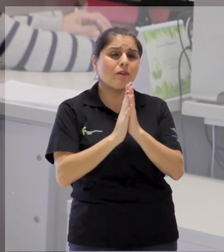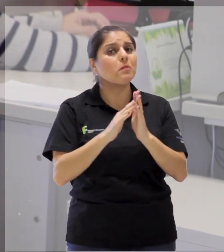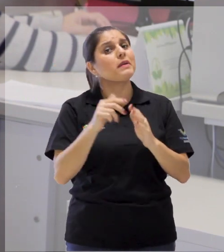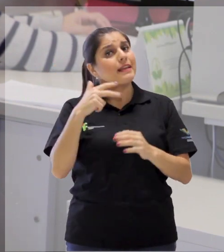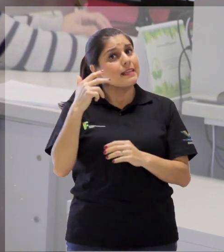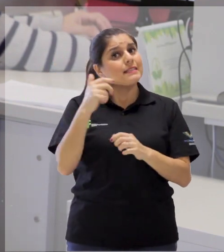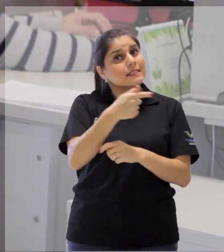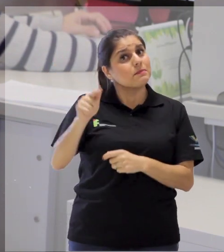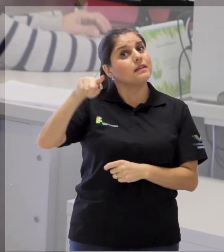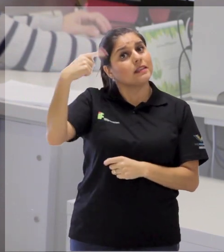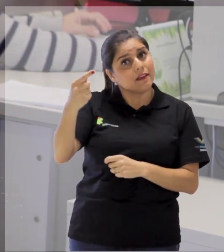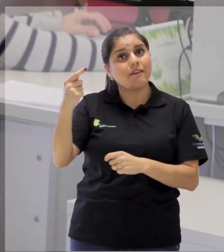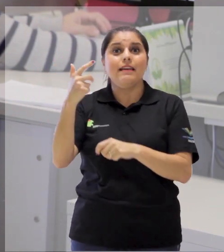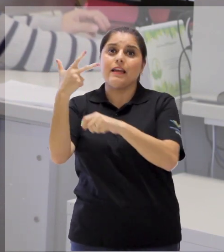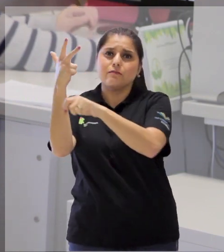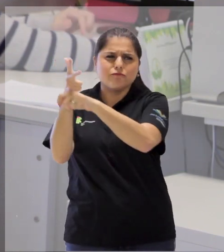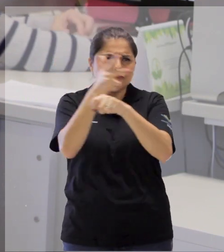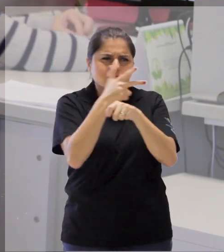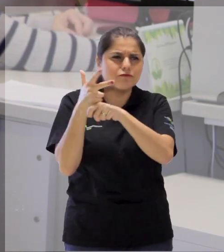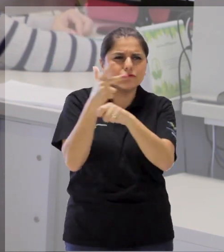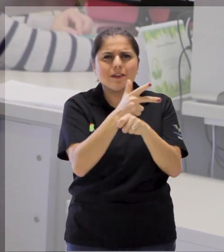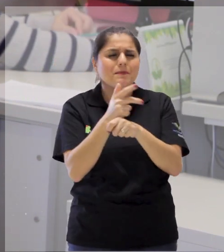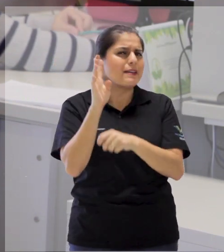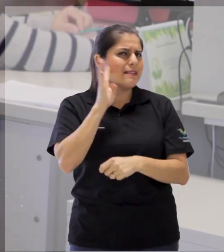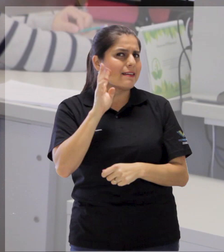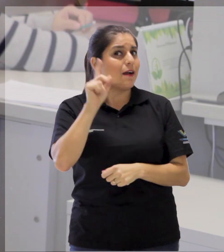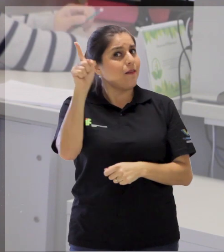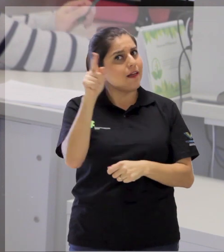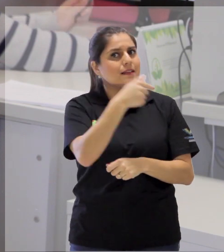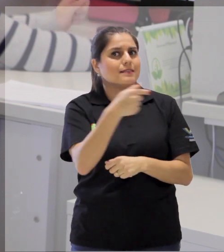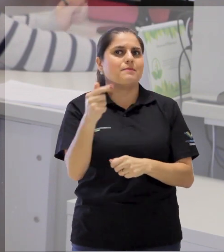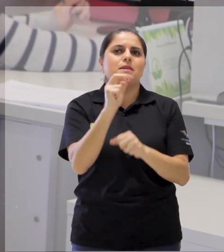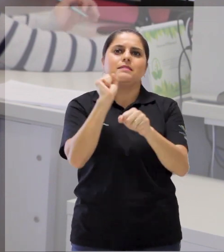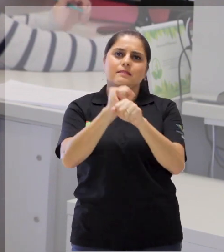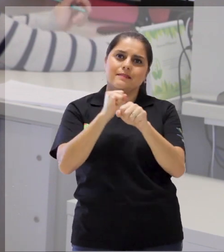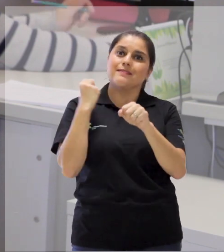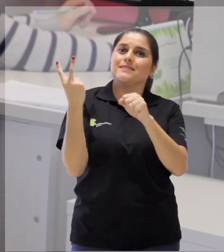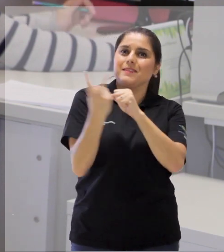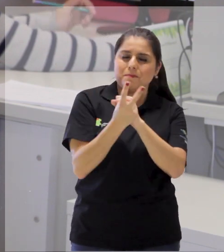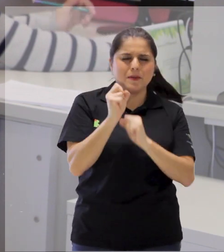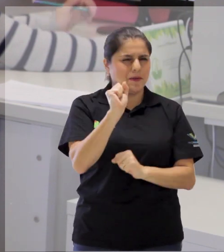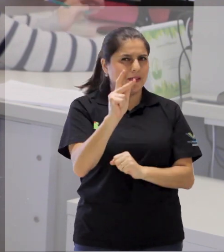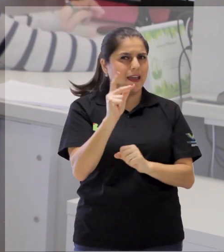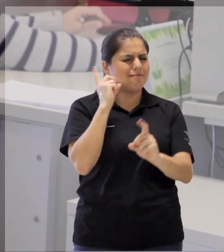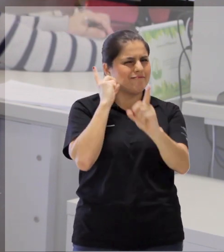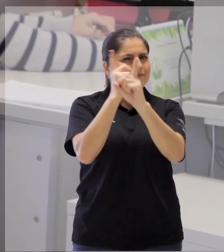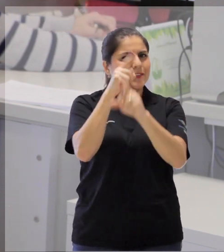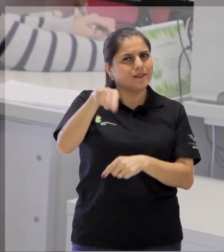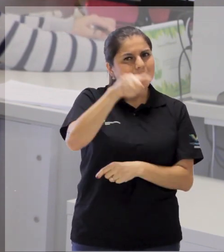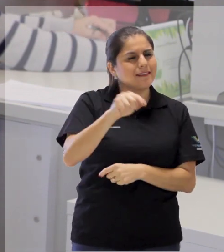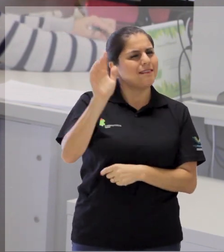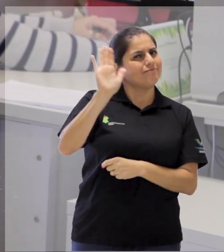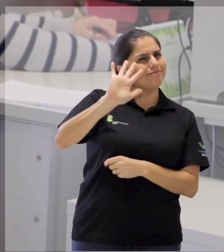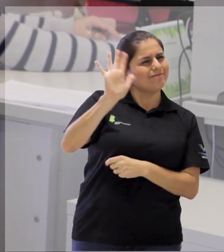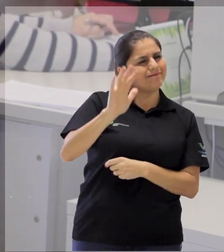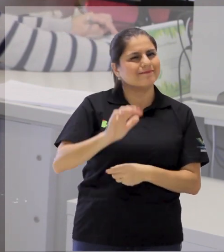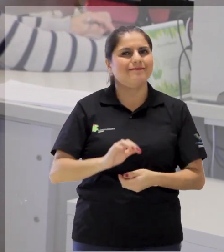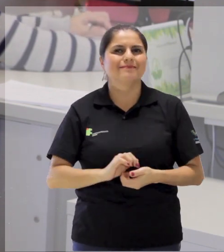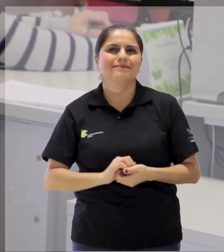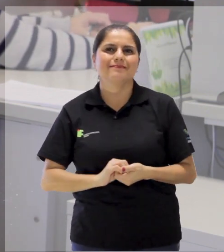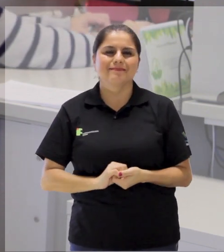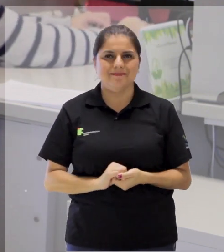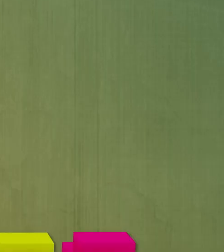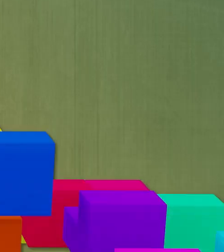canal e ative as notificações, porque na próxima semana vai ter muito vídeo bacana direto lá do CEPIM. Nos vemos.